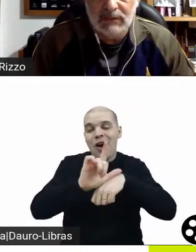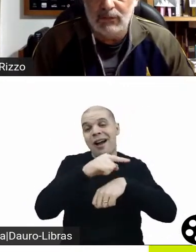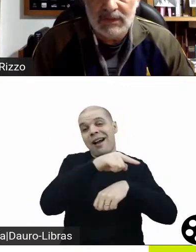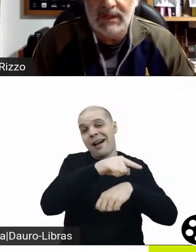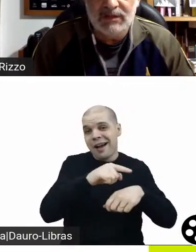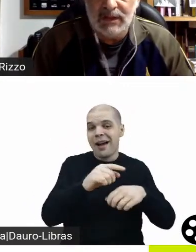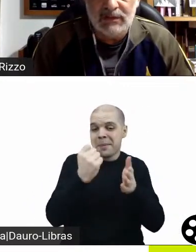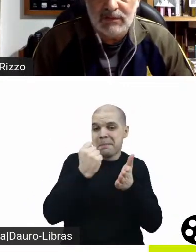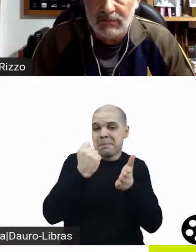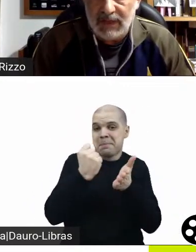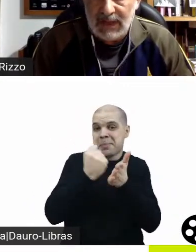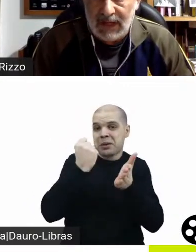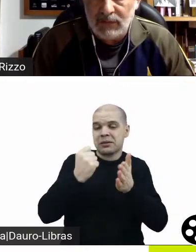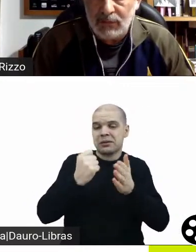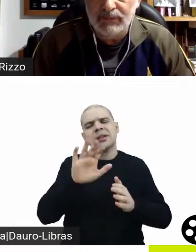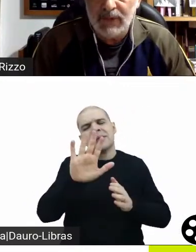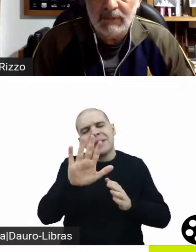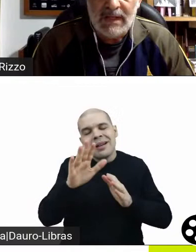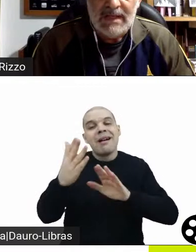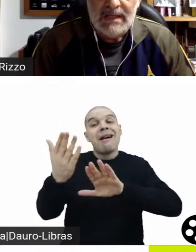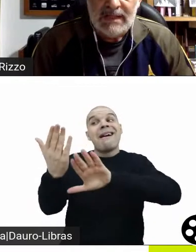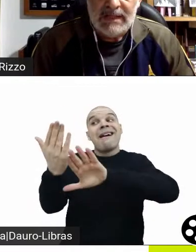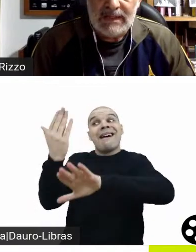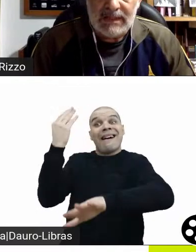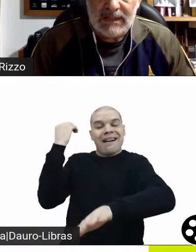eles estavam lidando com ingredientes variados.